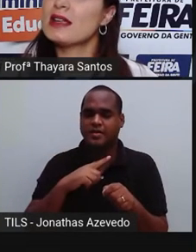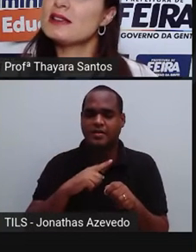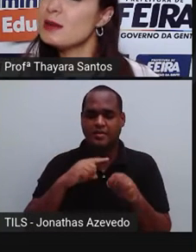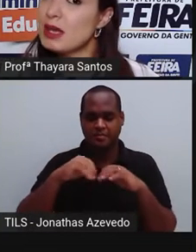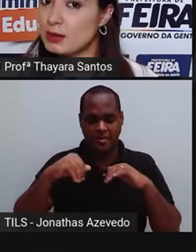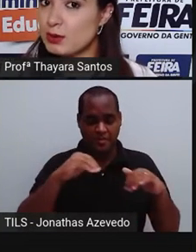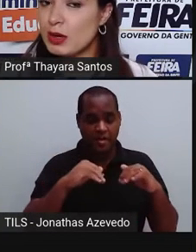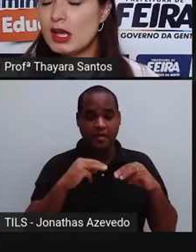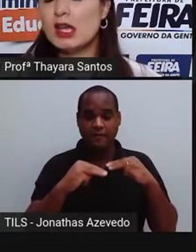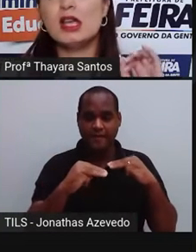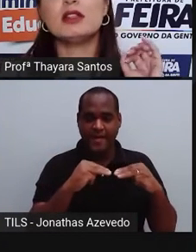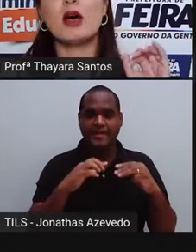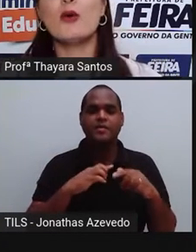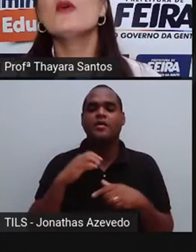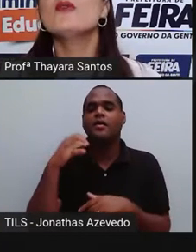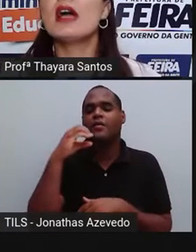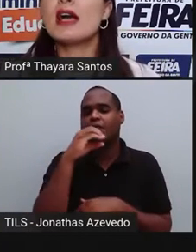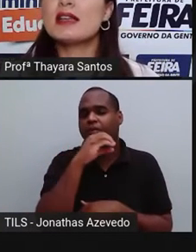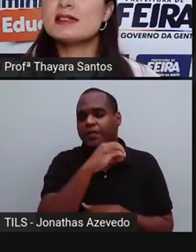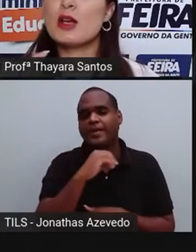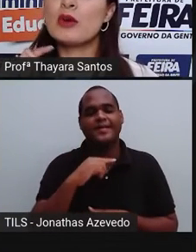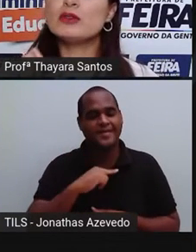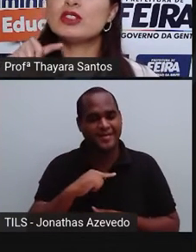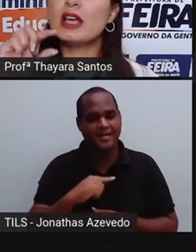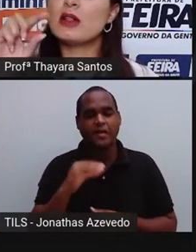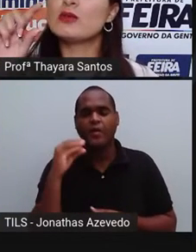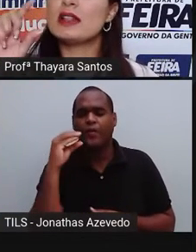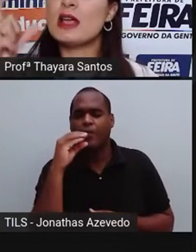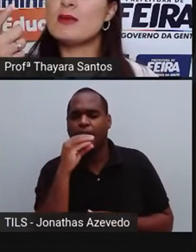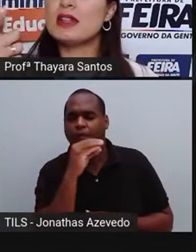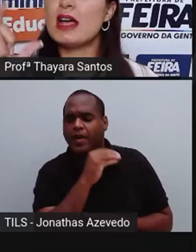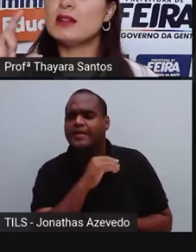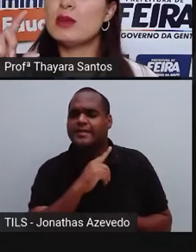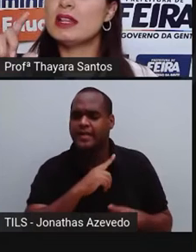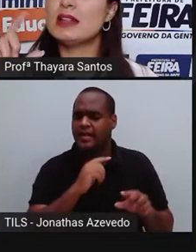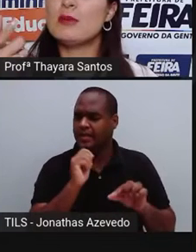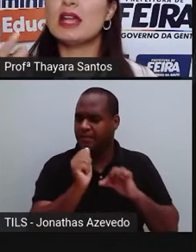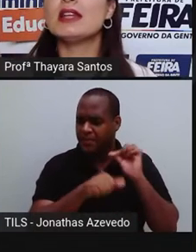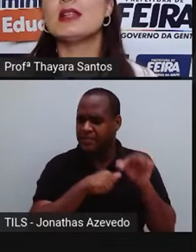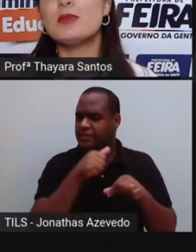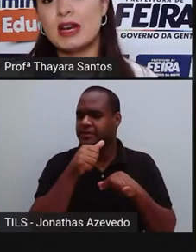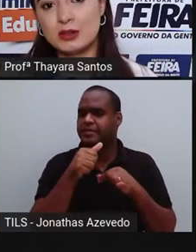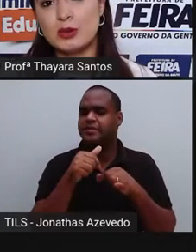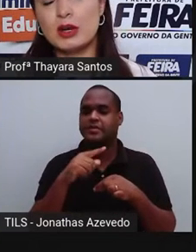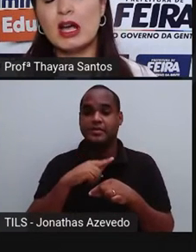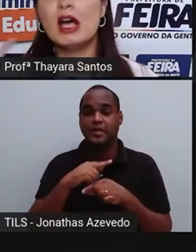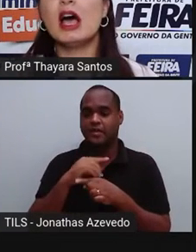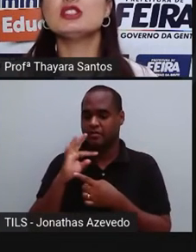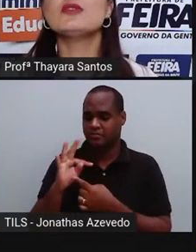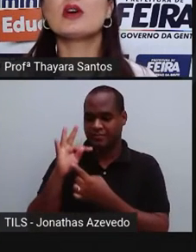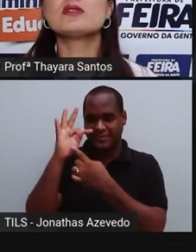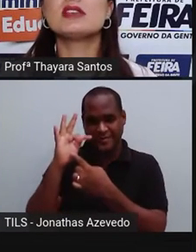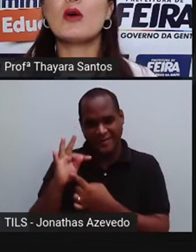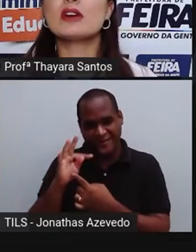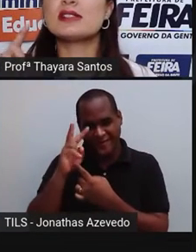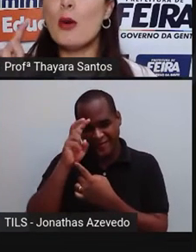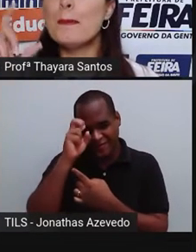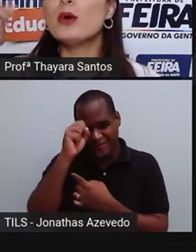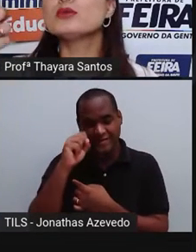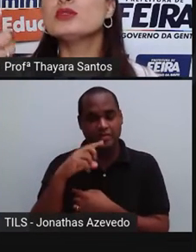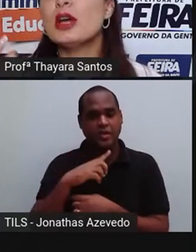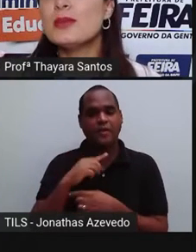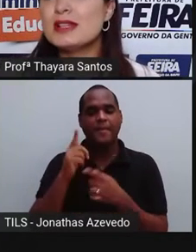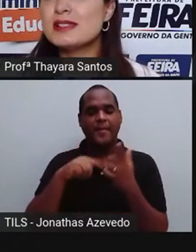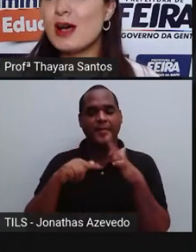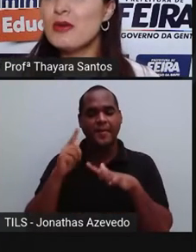método do aquecimento. Então, vai aquecer, quando chegar em uma determinada temperatura, a gente vai conseguir alcançar